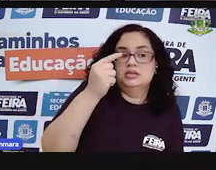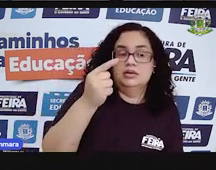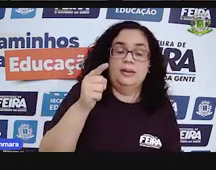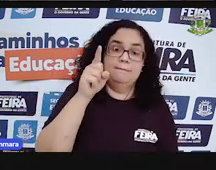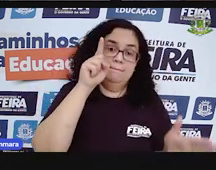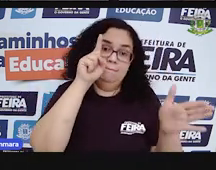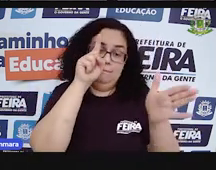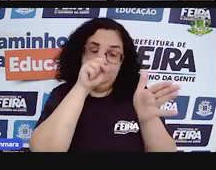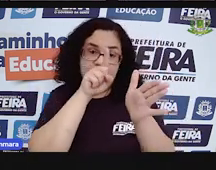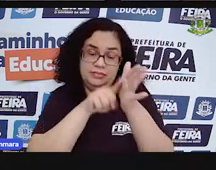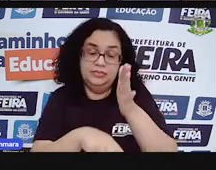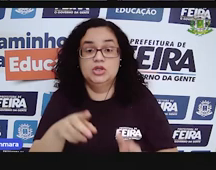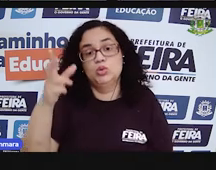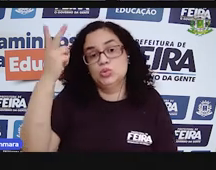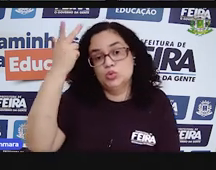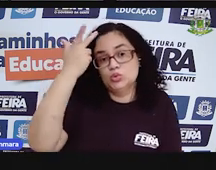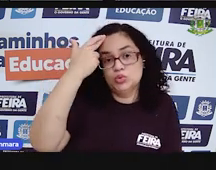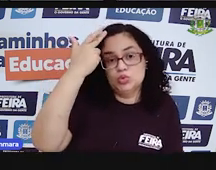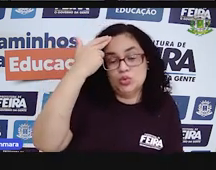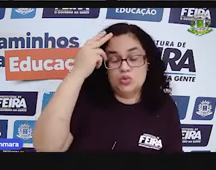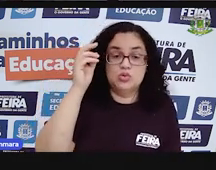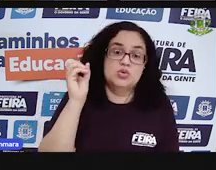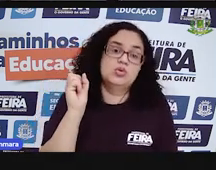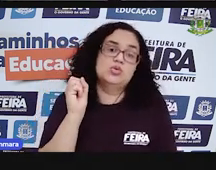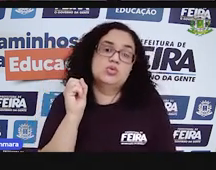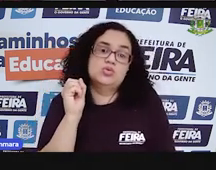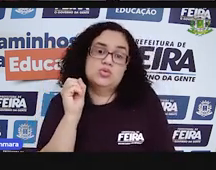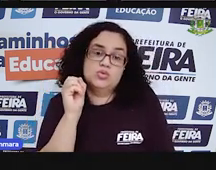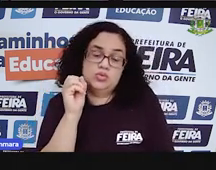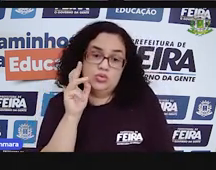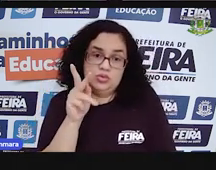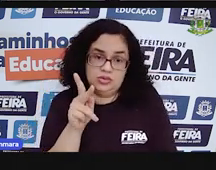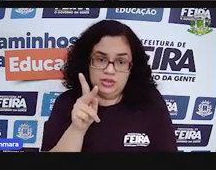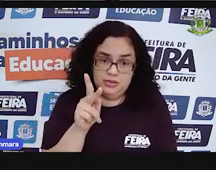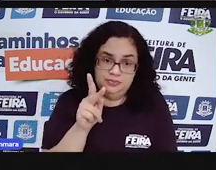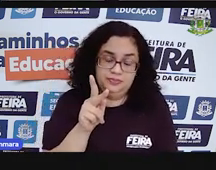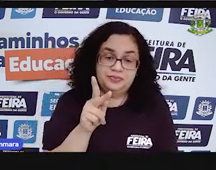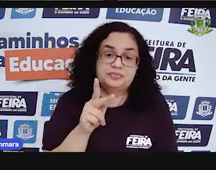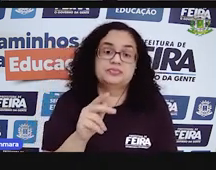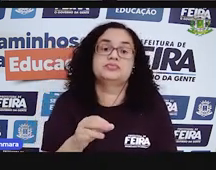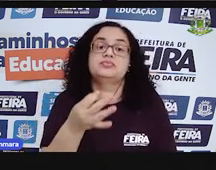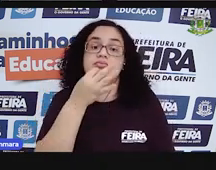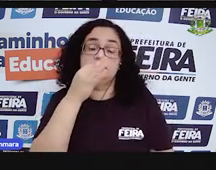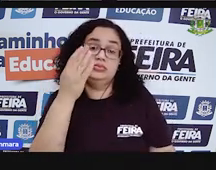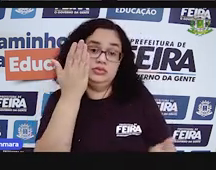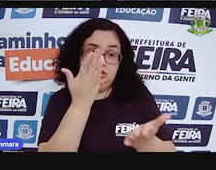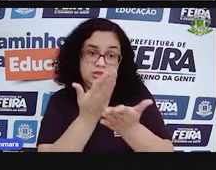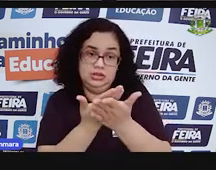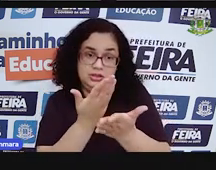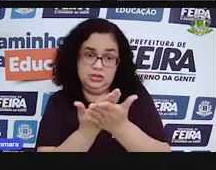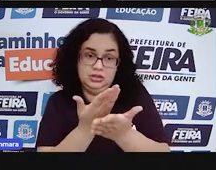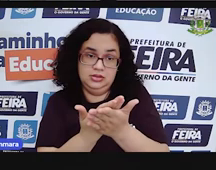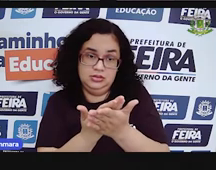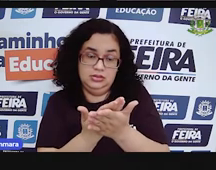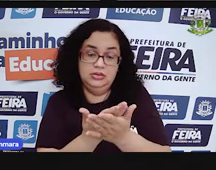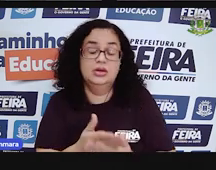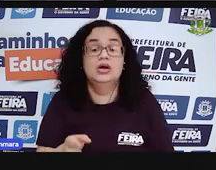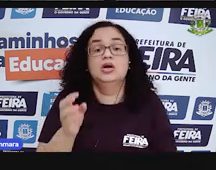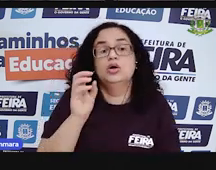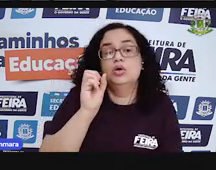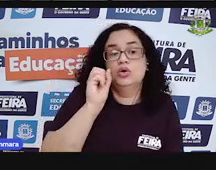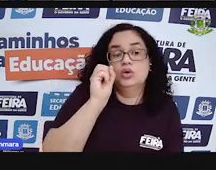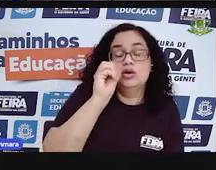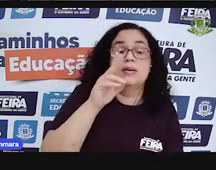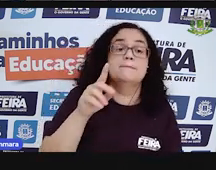conta de menos normal. Tá bom? Então, isso foi o objetivo da nossa aula. Certo?